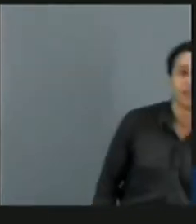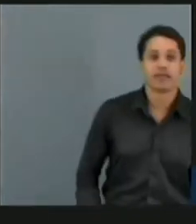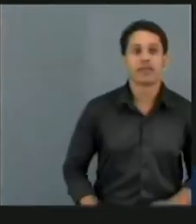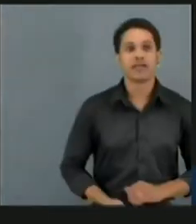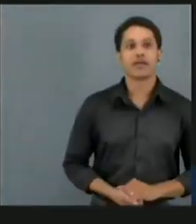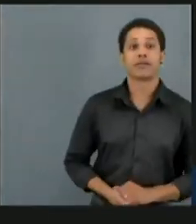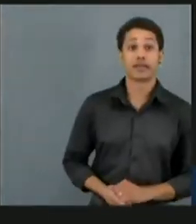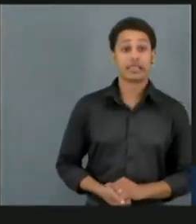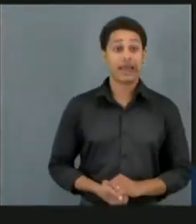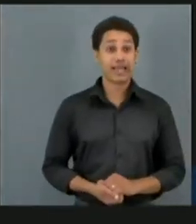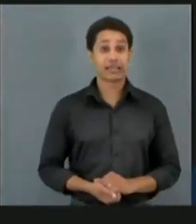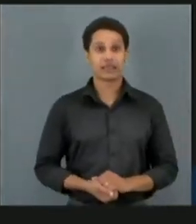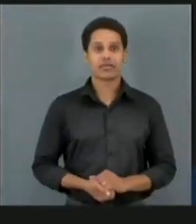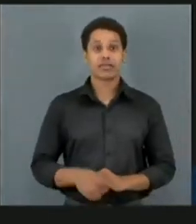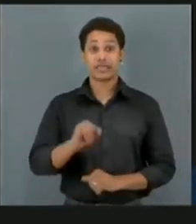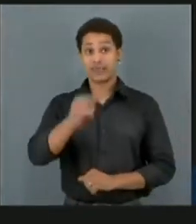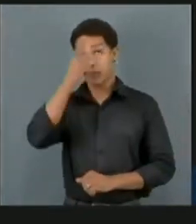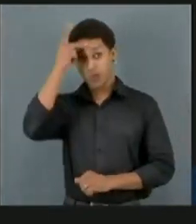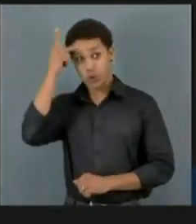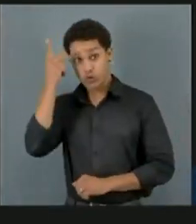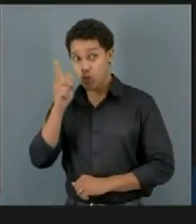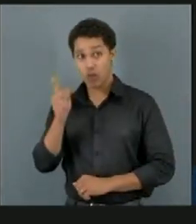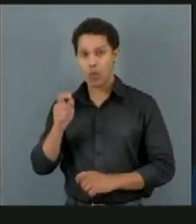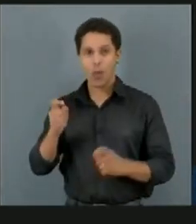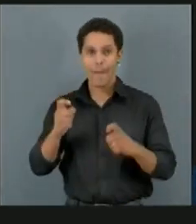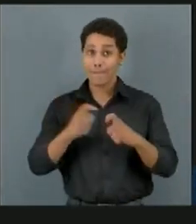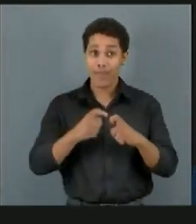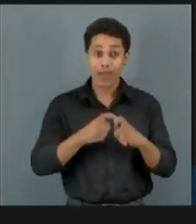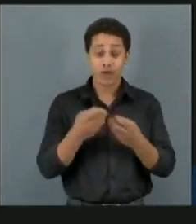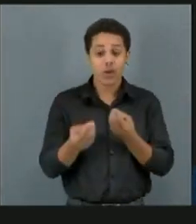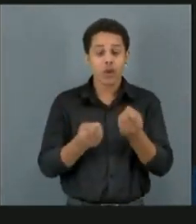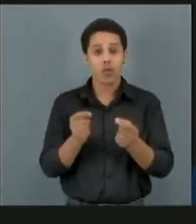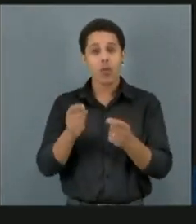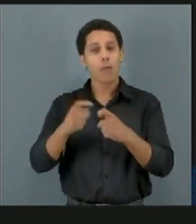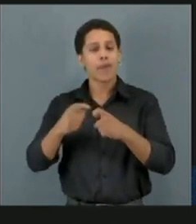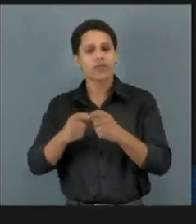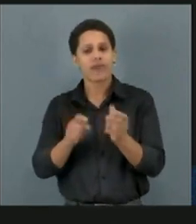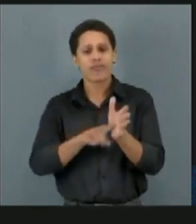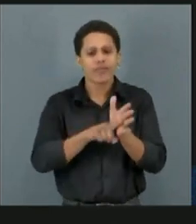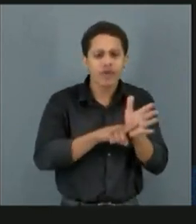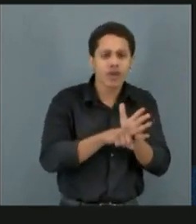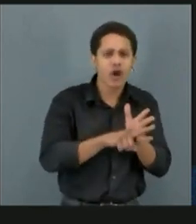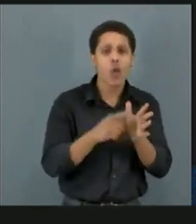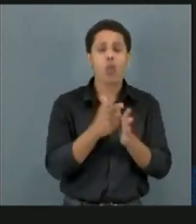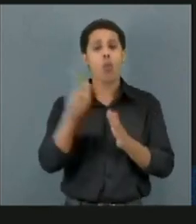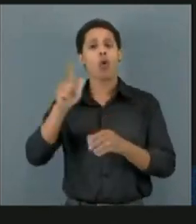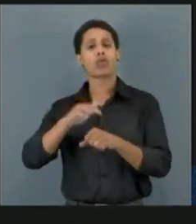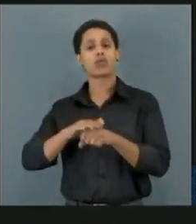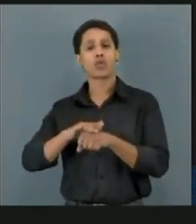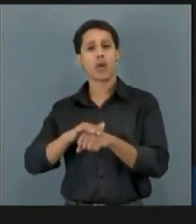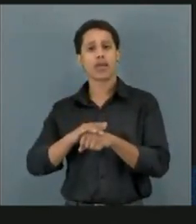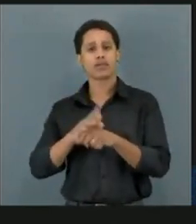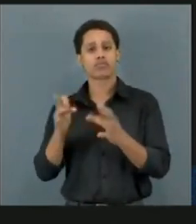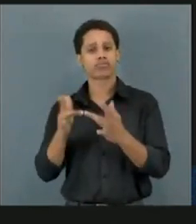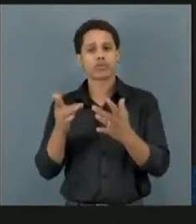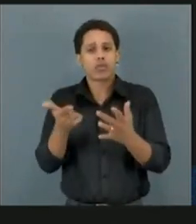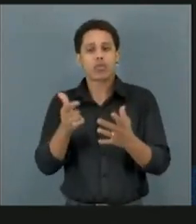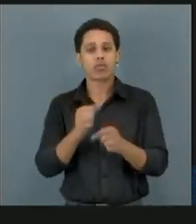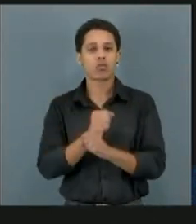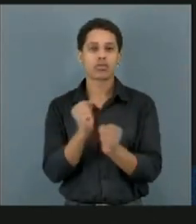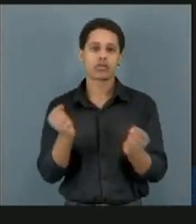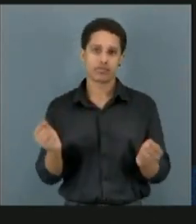não for médico, como é que vai fazer esse diagnóstico diferencial com outras doenças médicas? Não tem jeito.